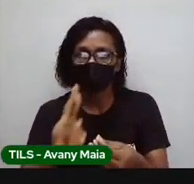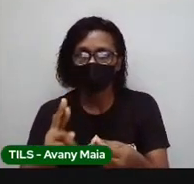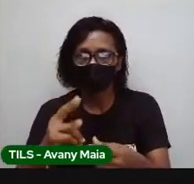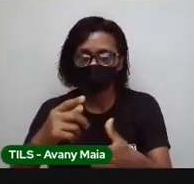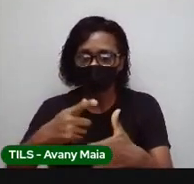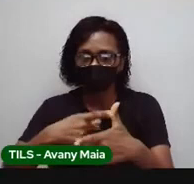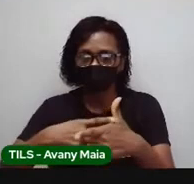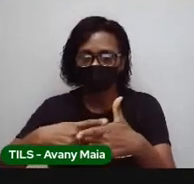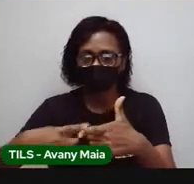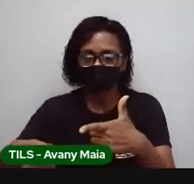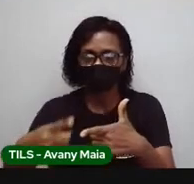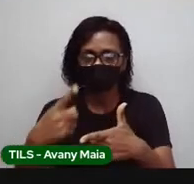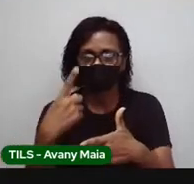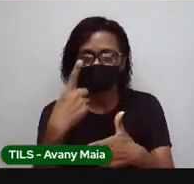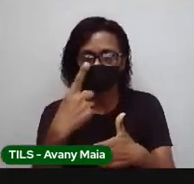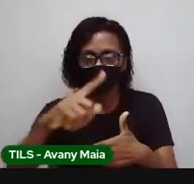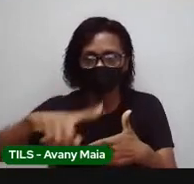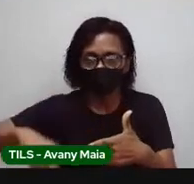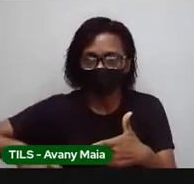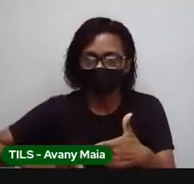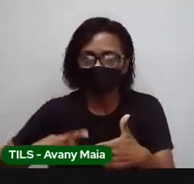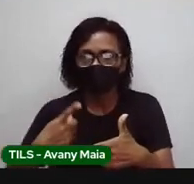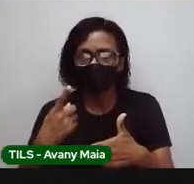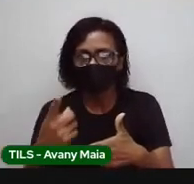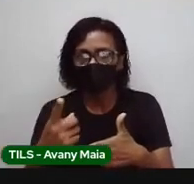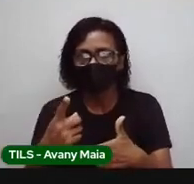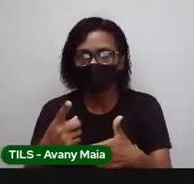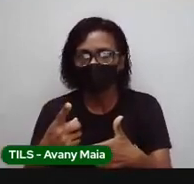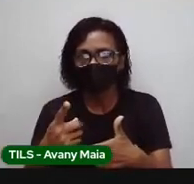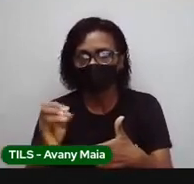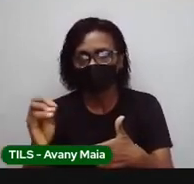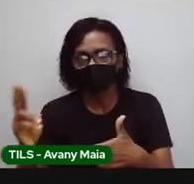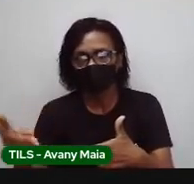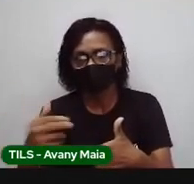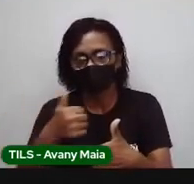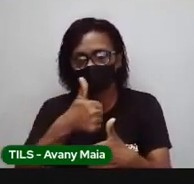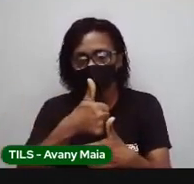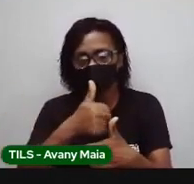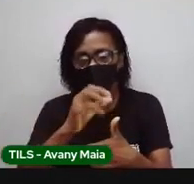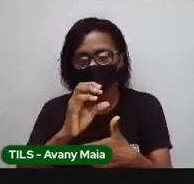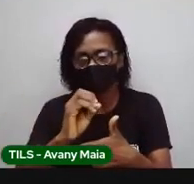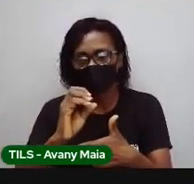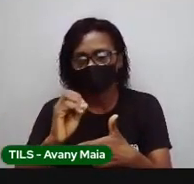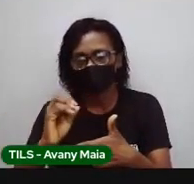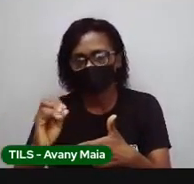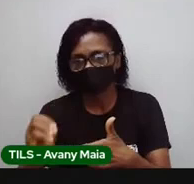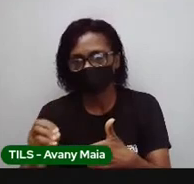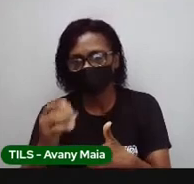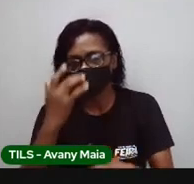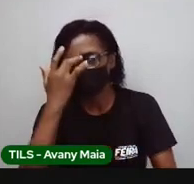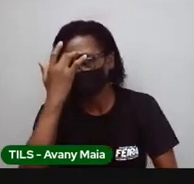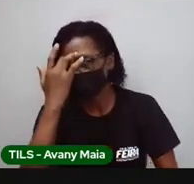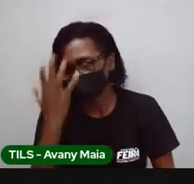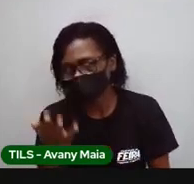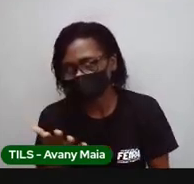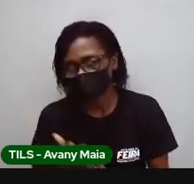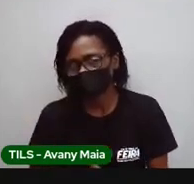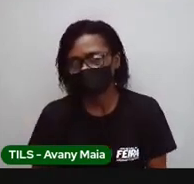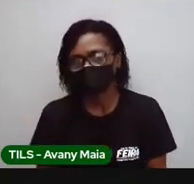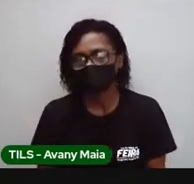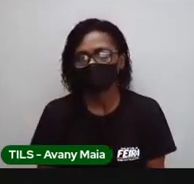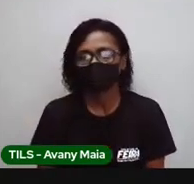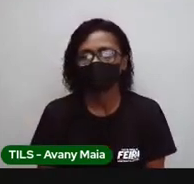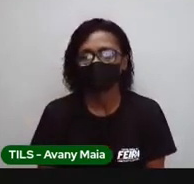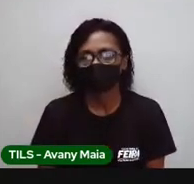do consumo daquela lâmpada, que é 2.400 watts, hora. E dividir por mil.